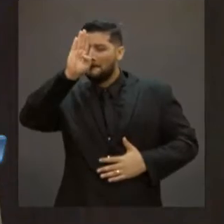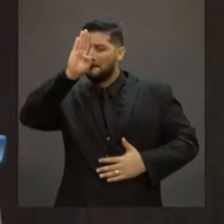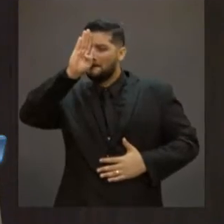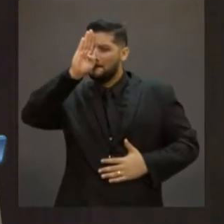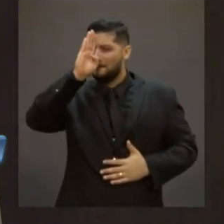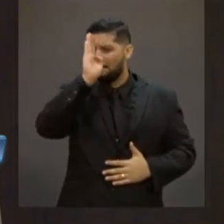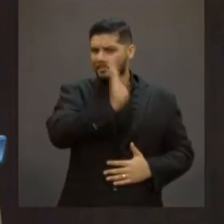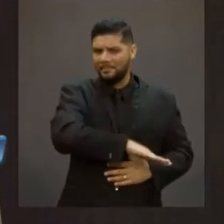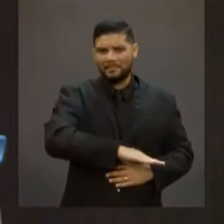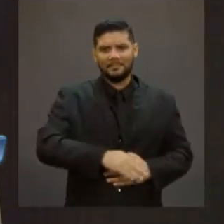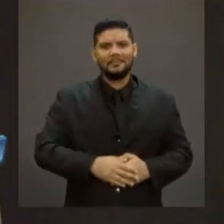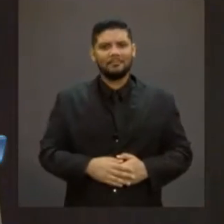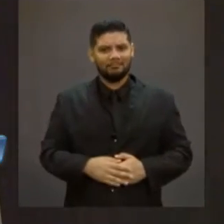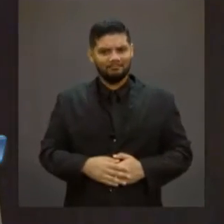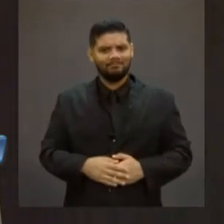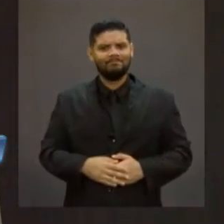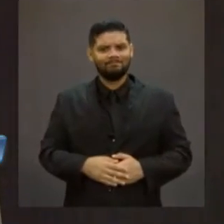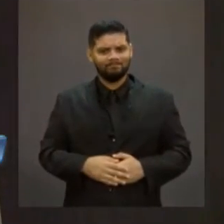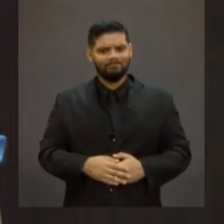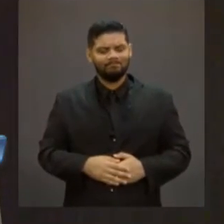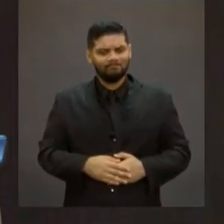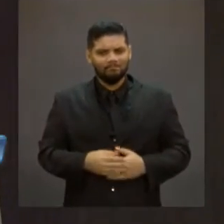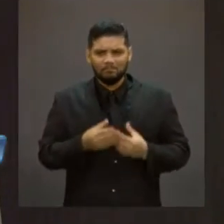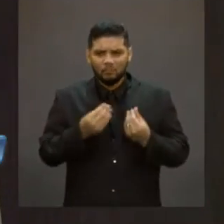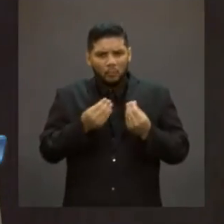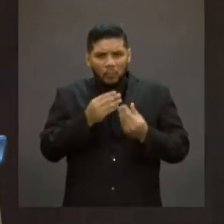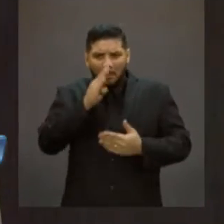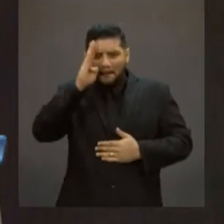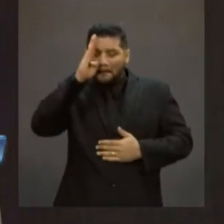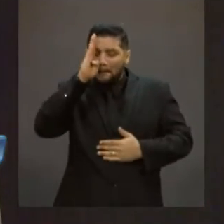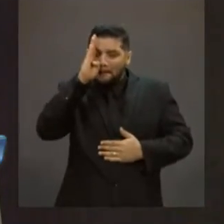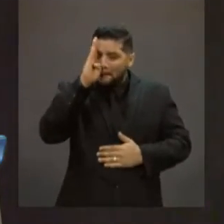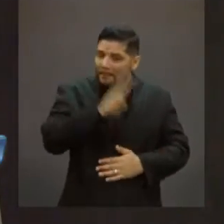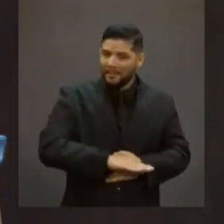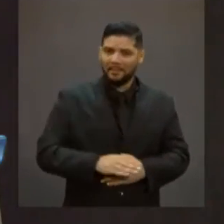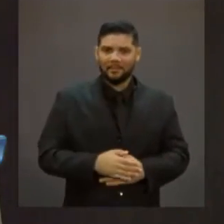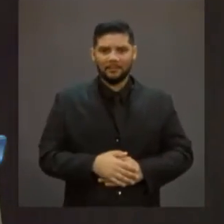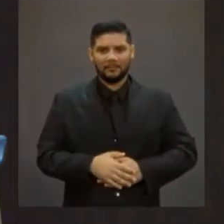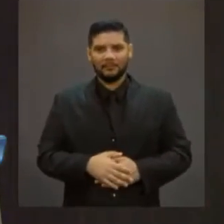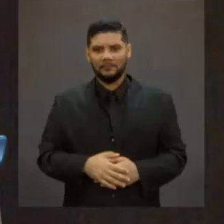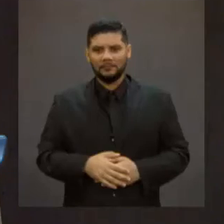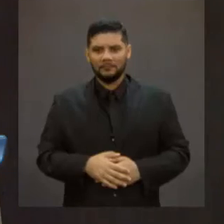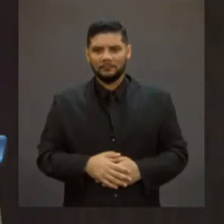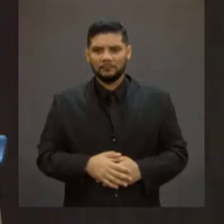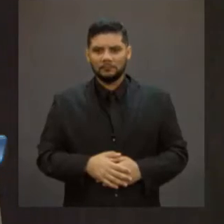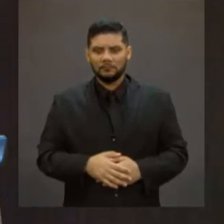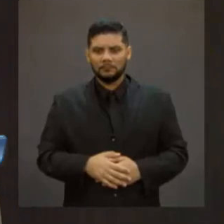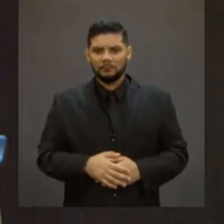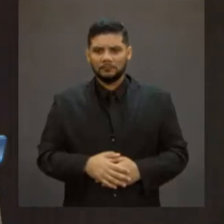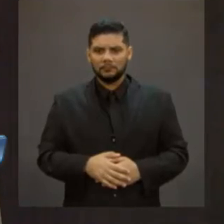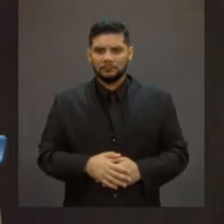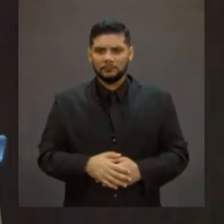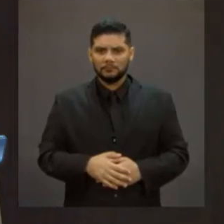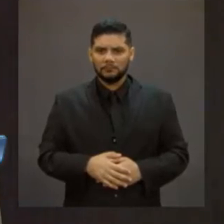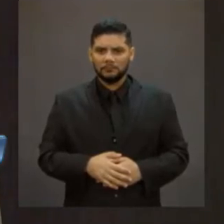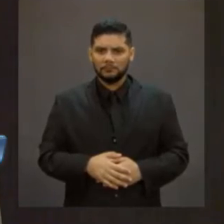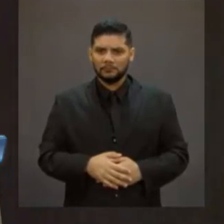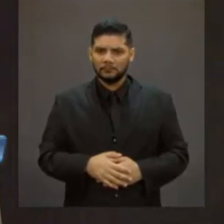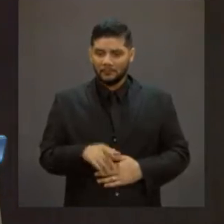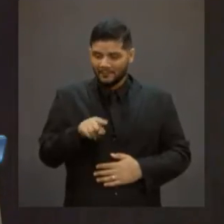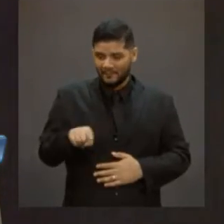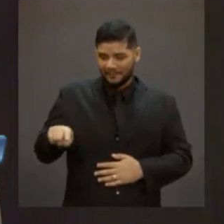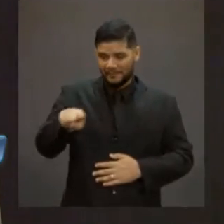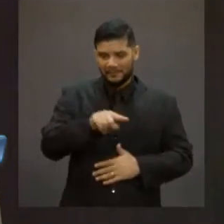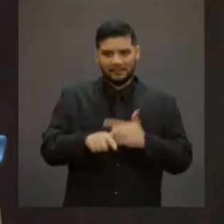crueldade. Vai ser à medida que vai... Veja, o problema aqui não é extinguir o que o servidor, ele tem... Esse